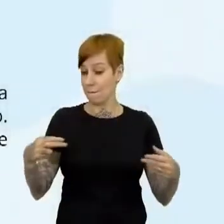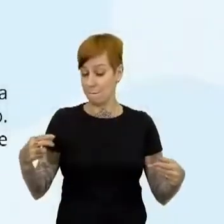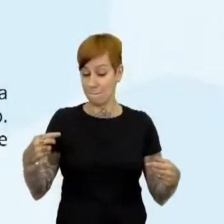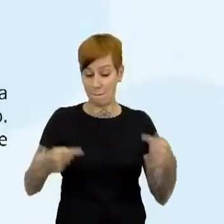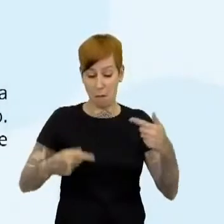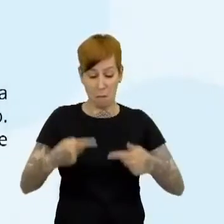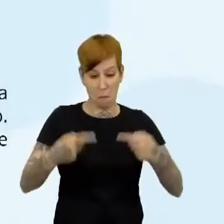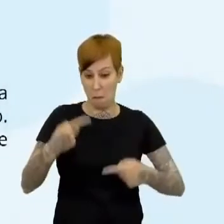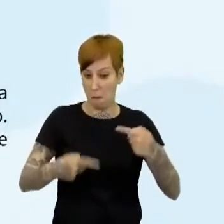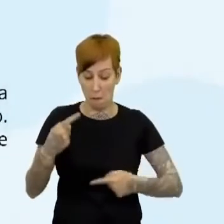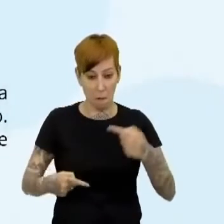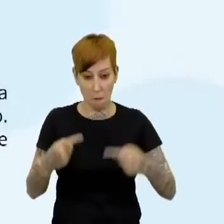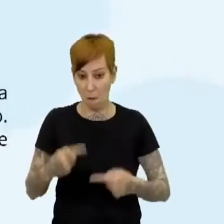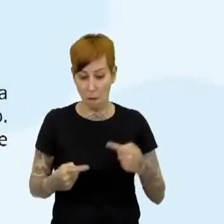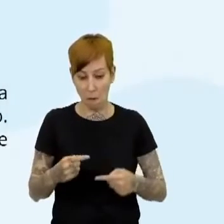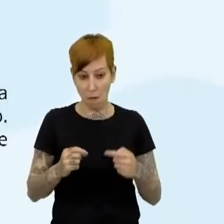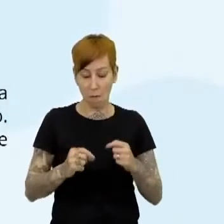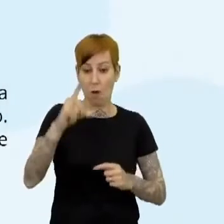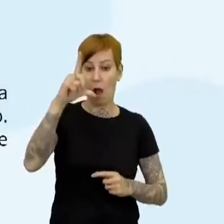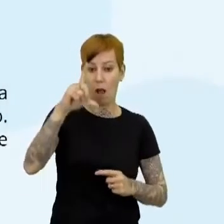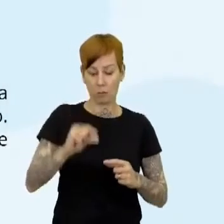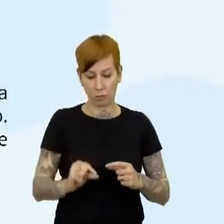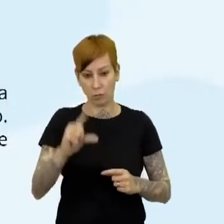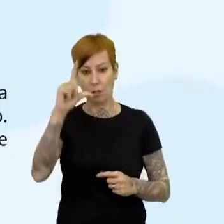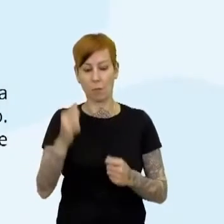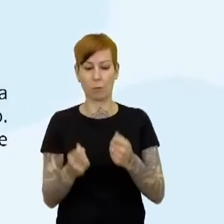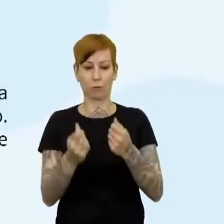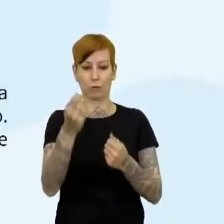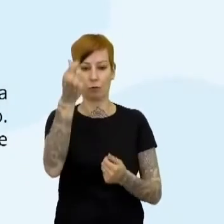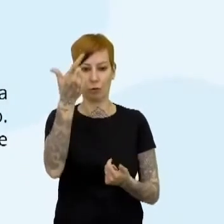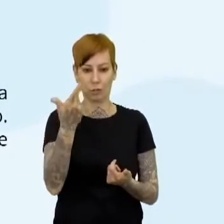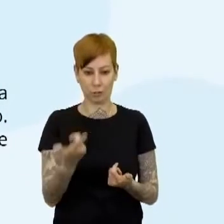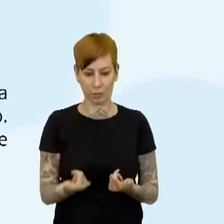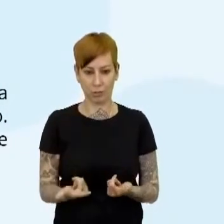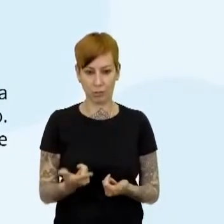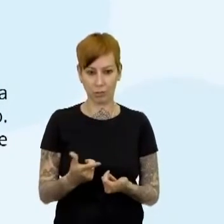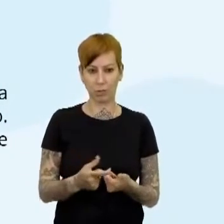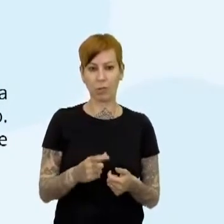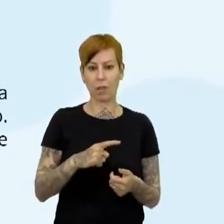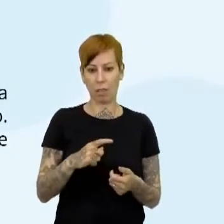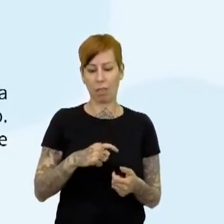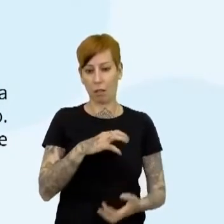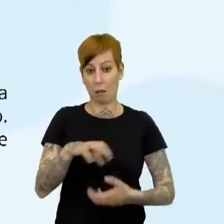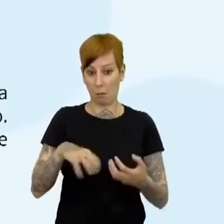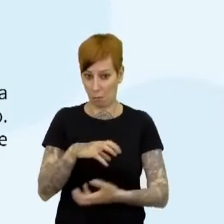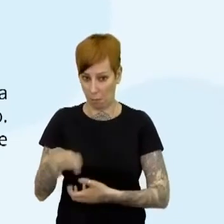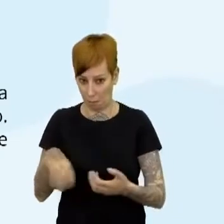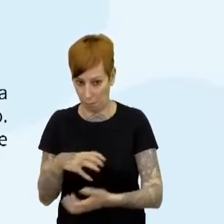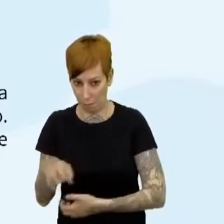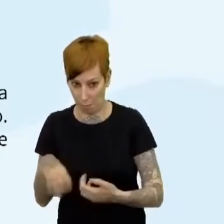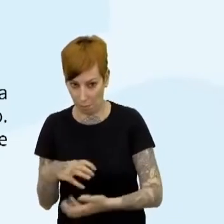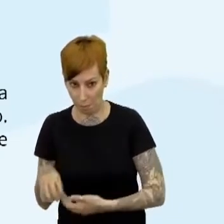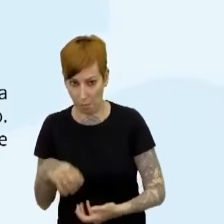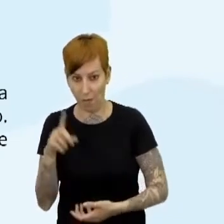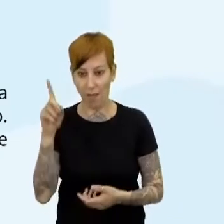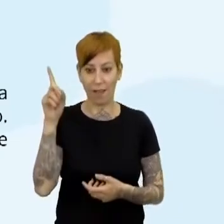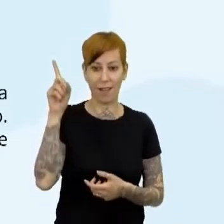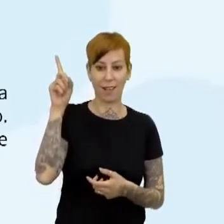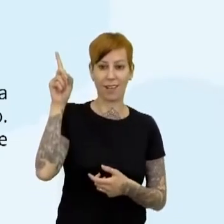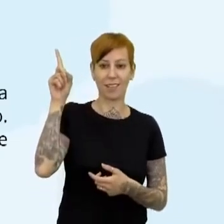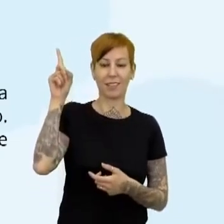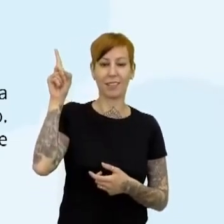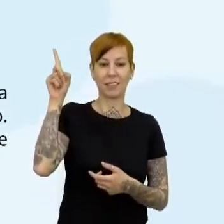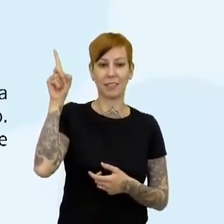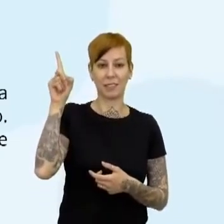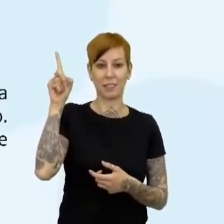altas dos índices de inflação. E aí, nós temos, então, alguns movimentos lá. Panela Vazia, que é a marcha